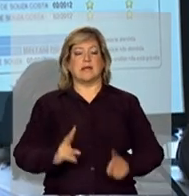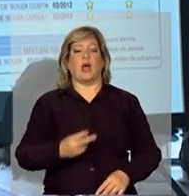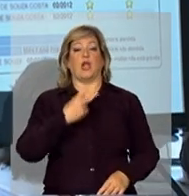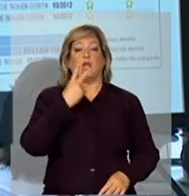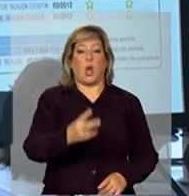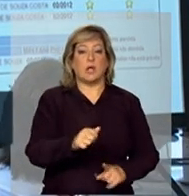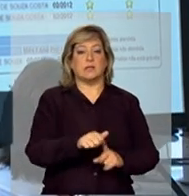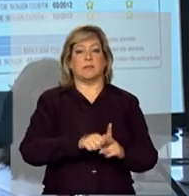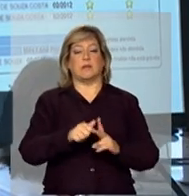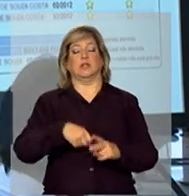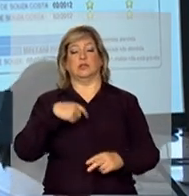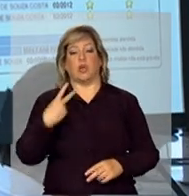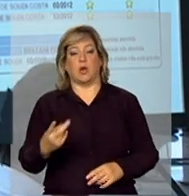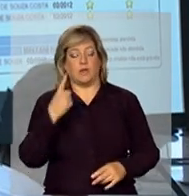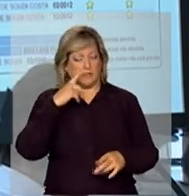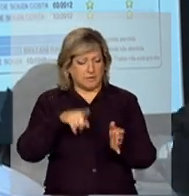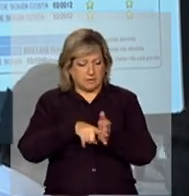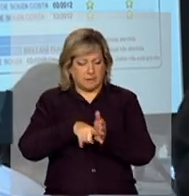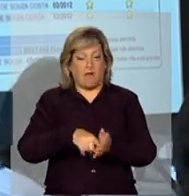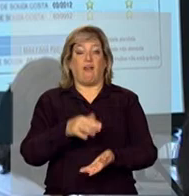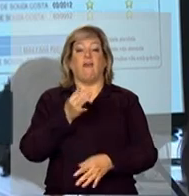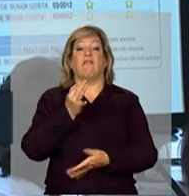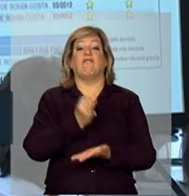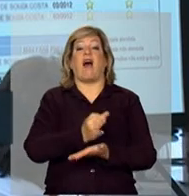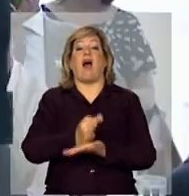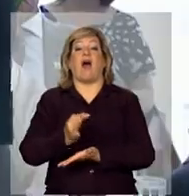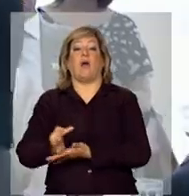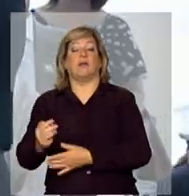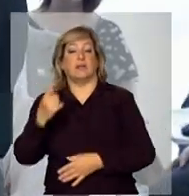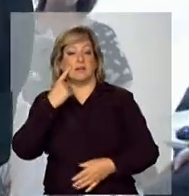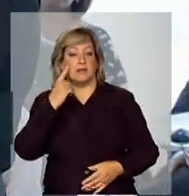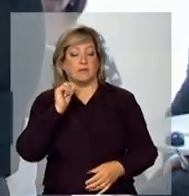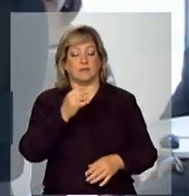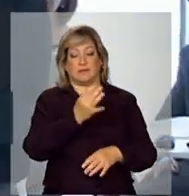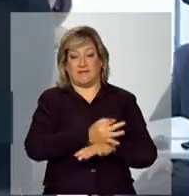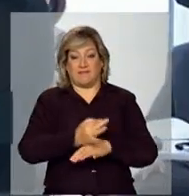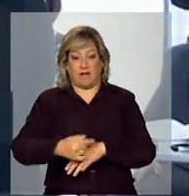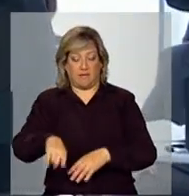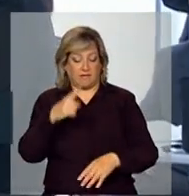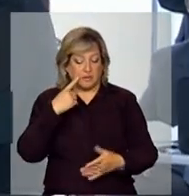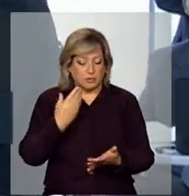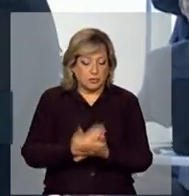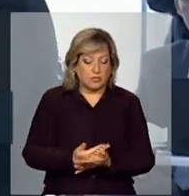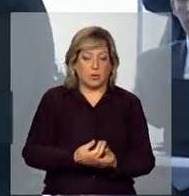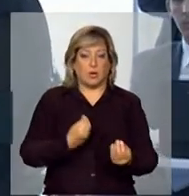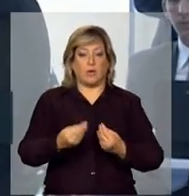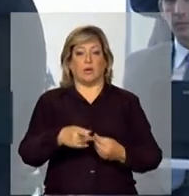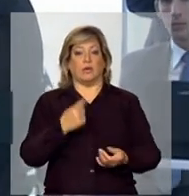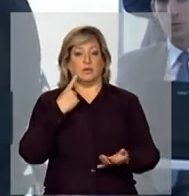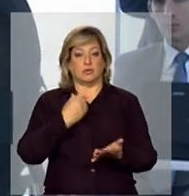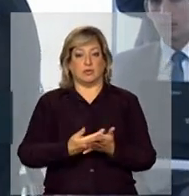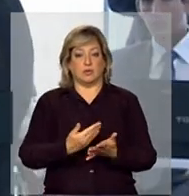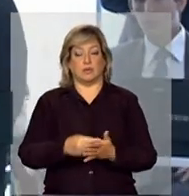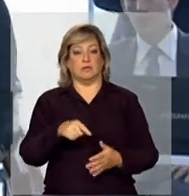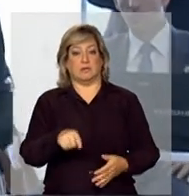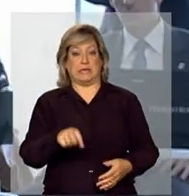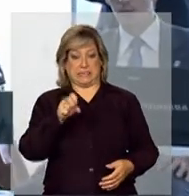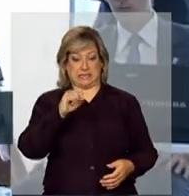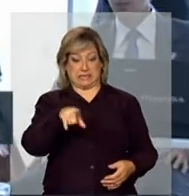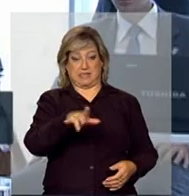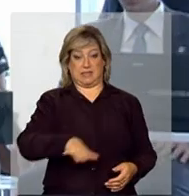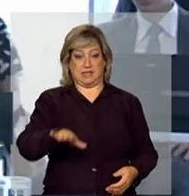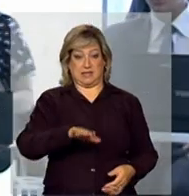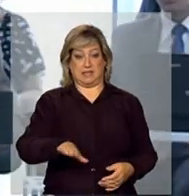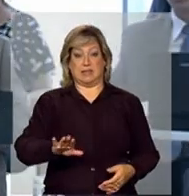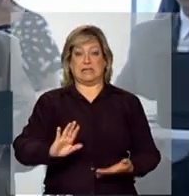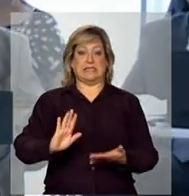tem a sua frequência avaliada, monitorada, se essa criança sai da sala de aula, nós tomamos medidas, notificamos,